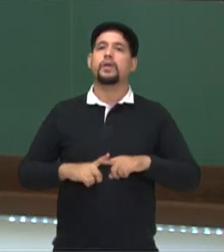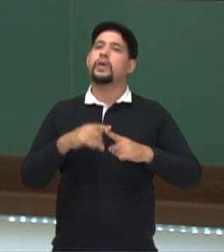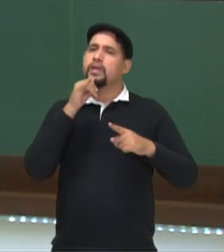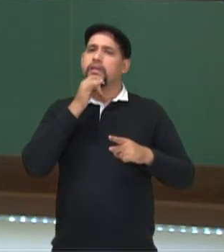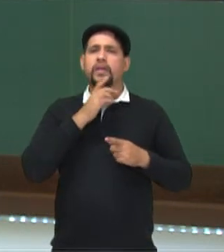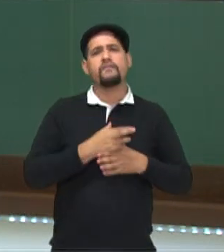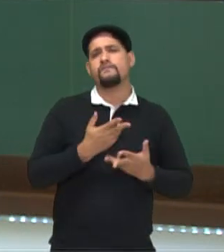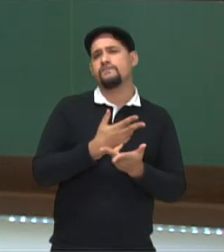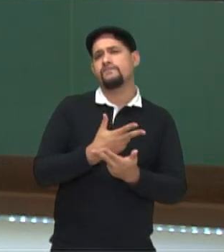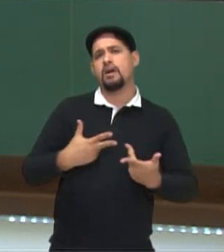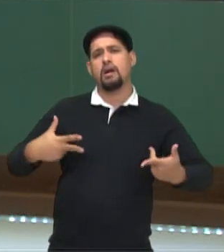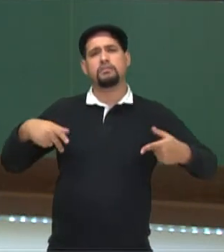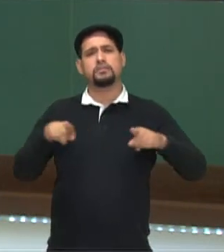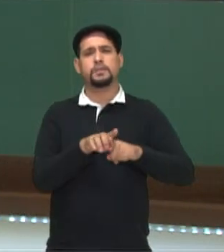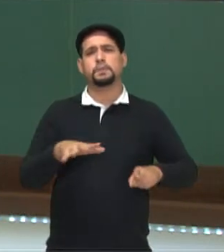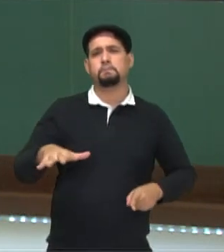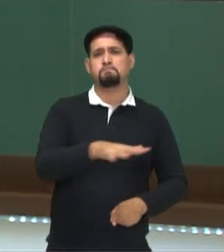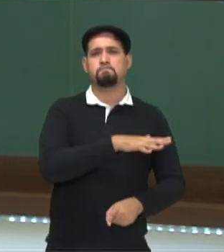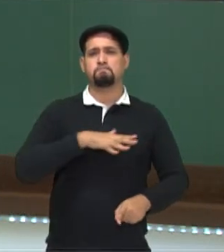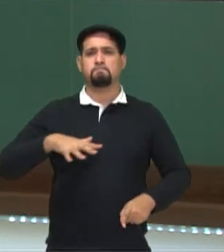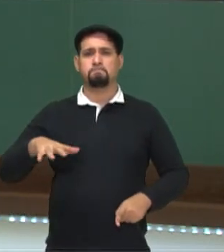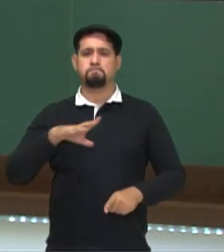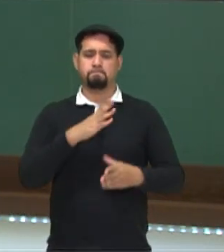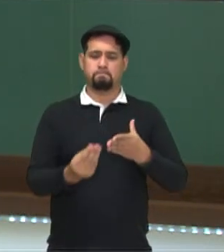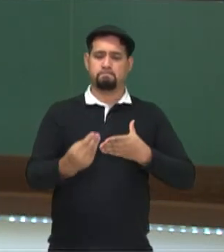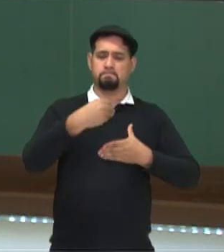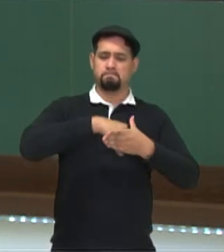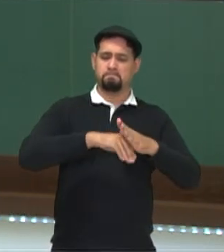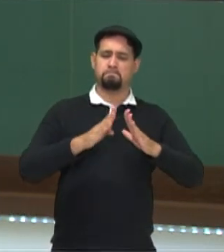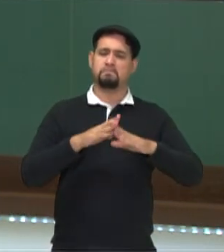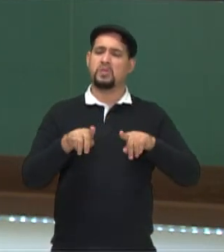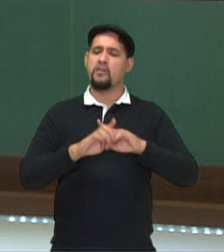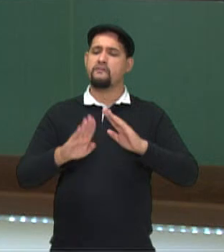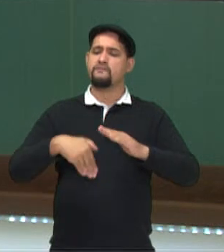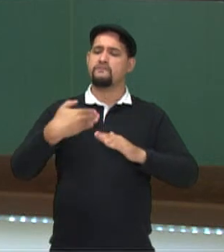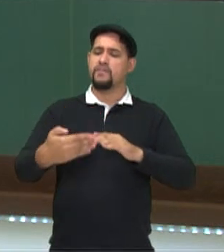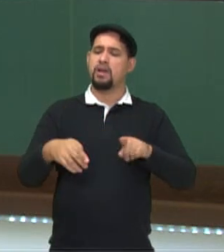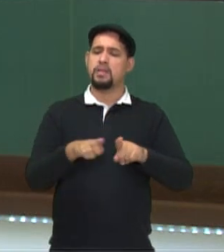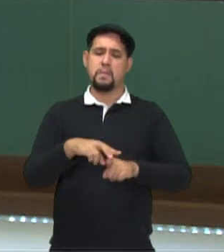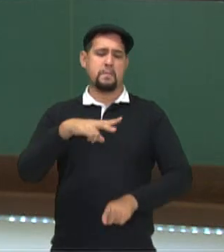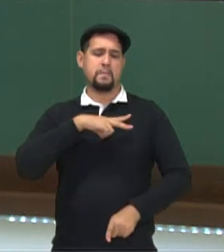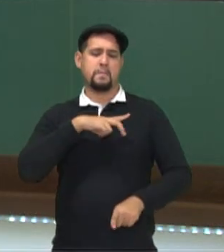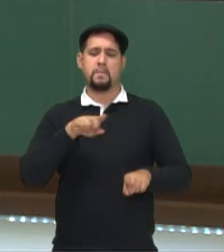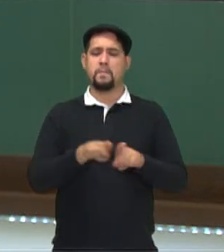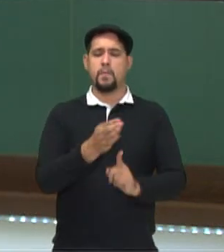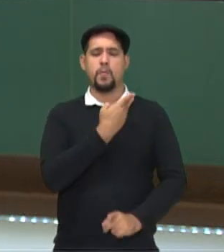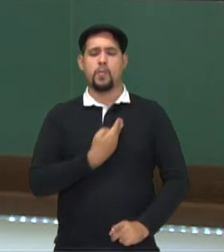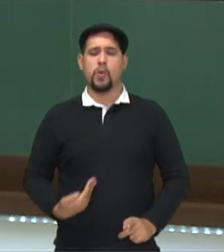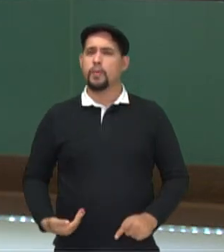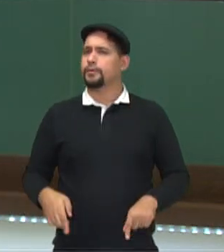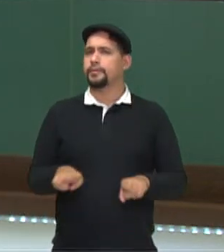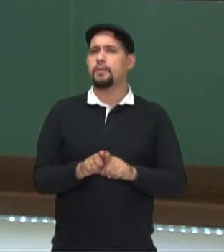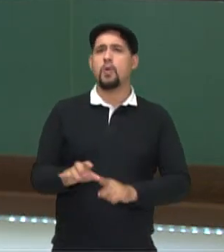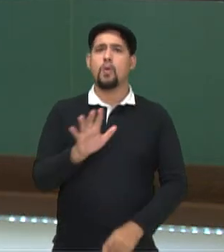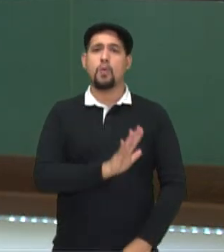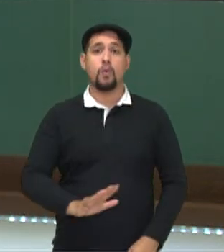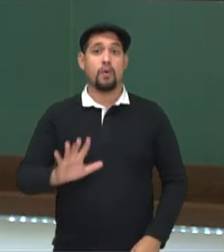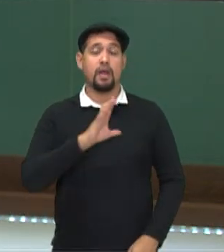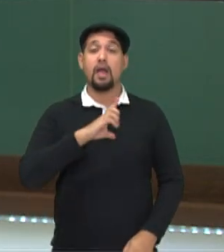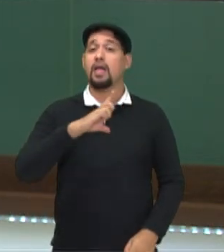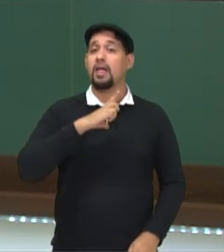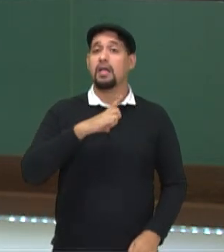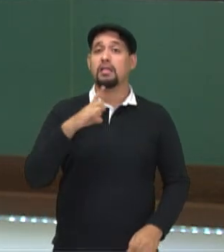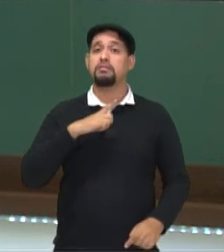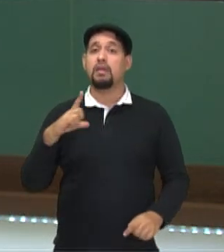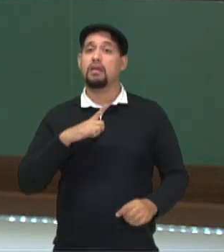várias formas de espaço. O interno, externo, privado, público. O espaço ainda, ele tem